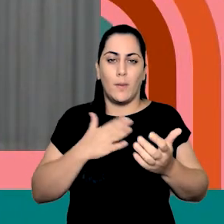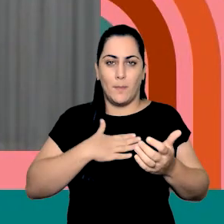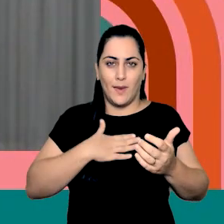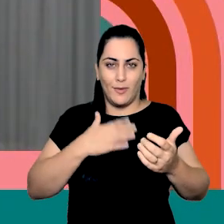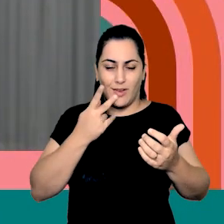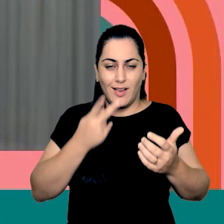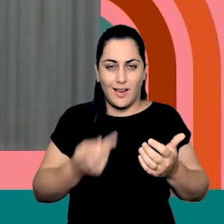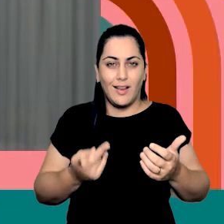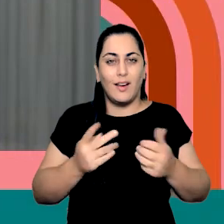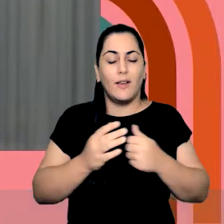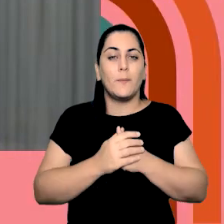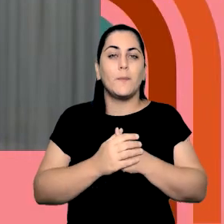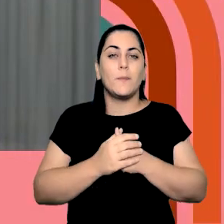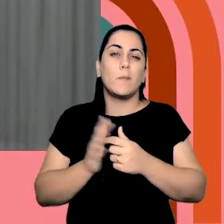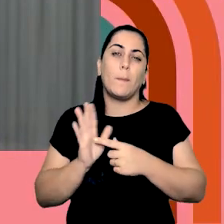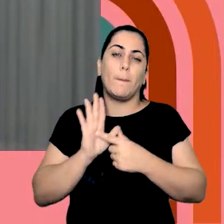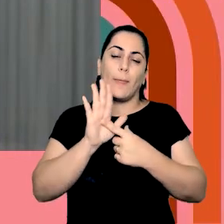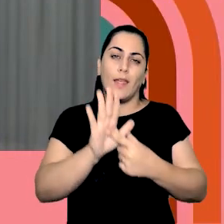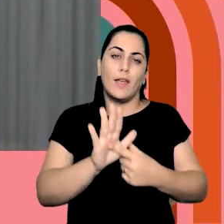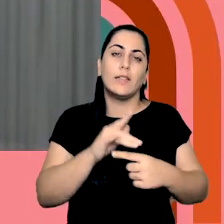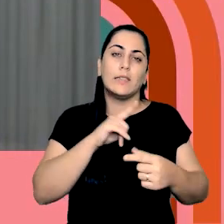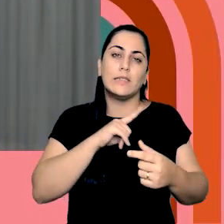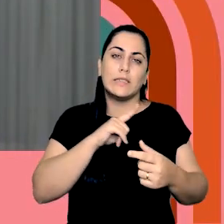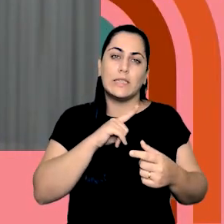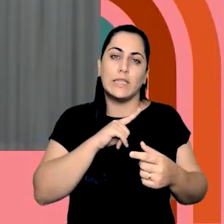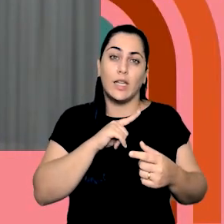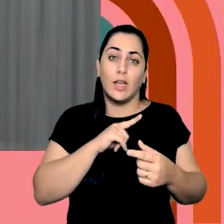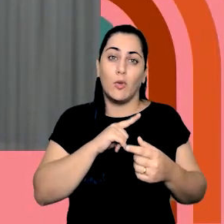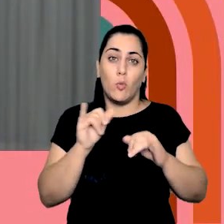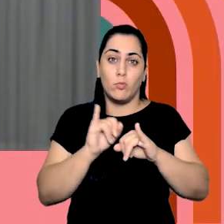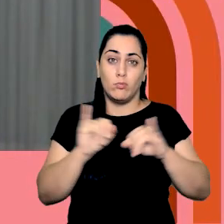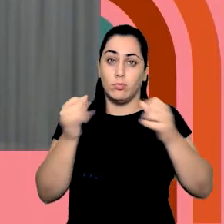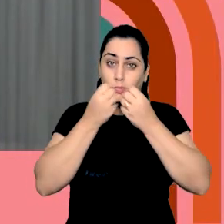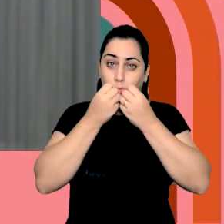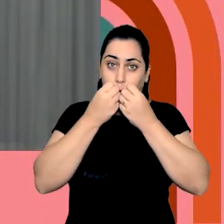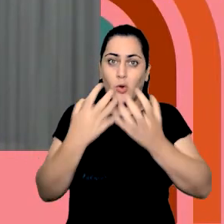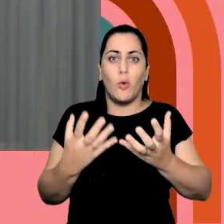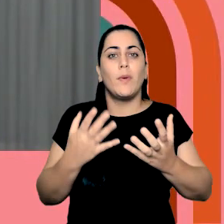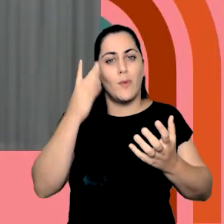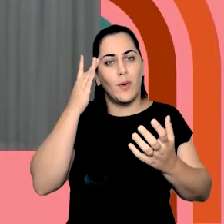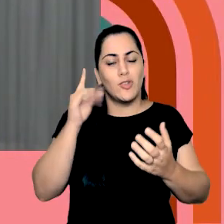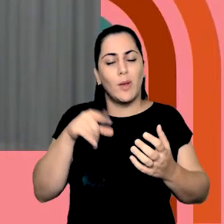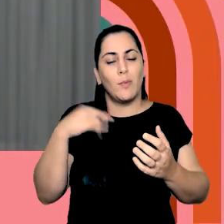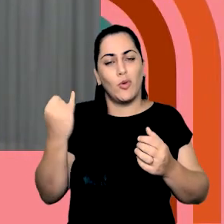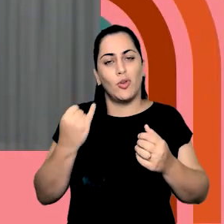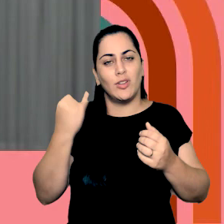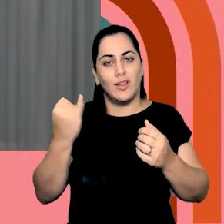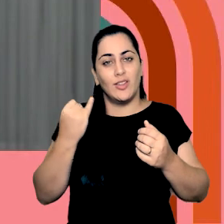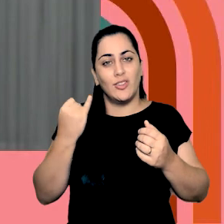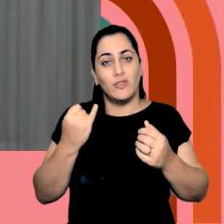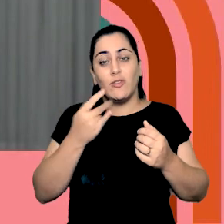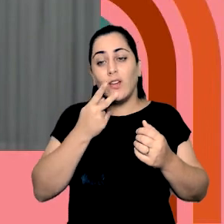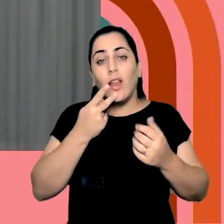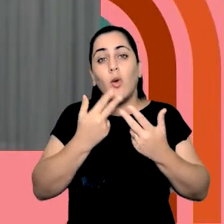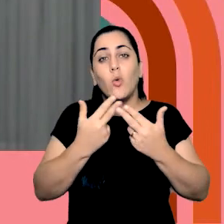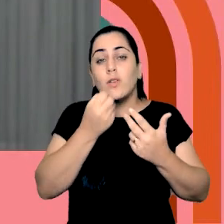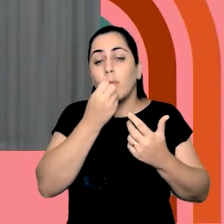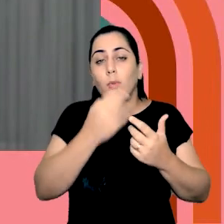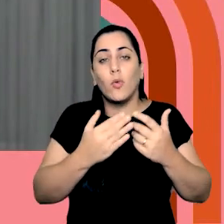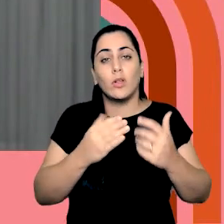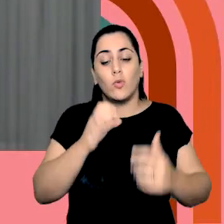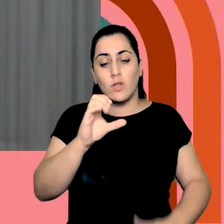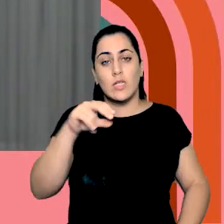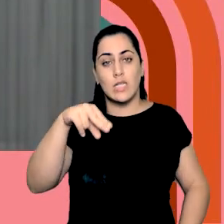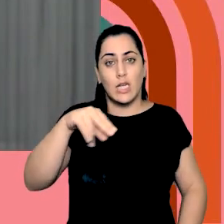participação, eu trago alguma boa notícia, porque eu acho importante também a gente comemorar os avanços. O